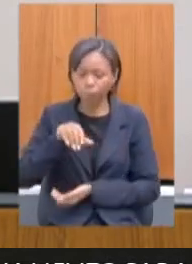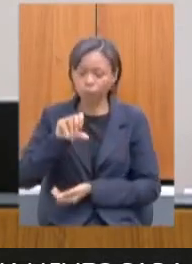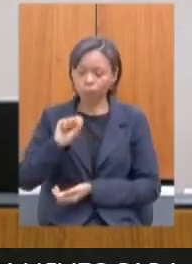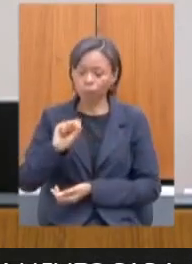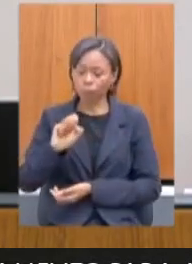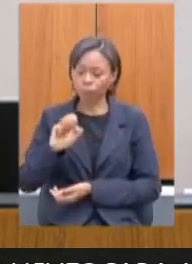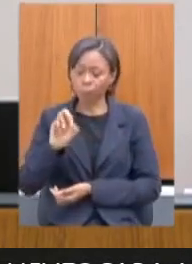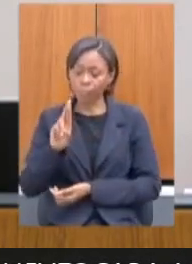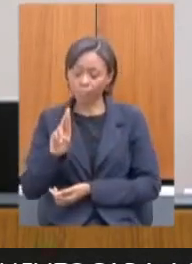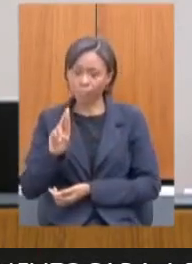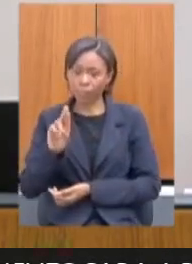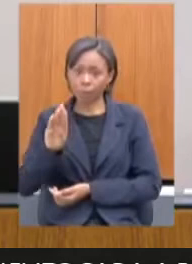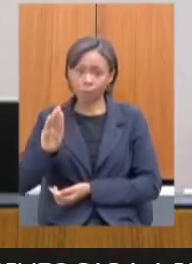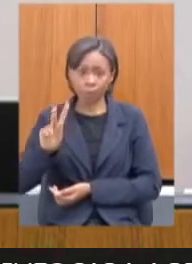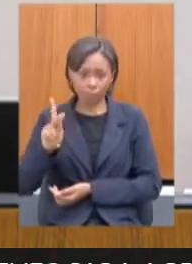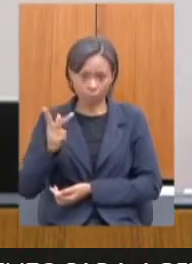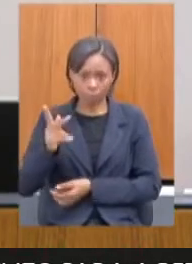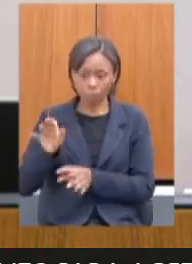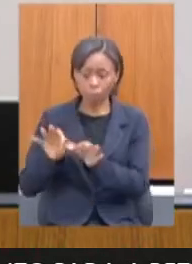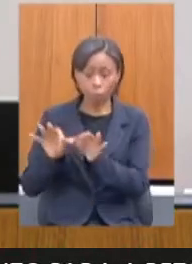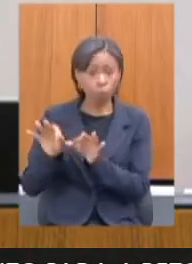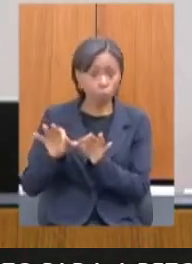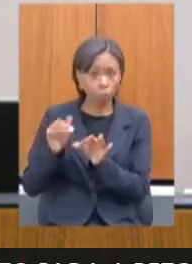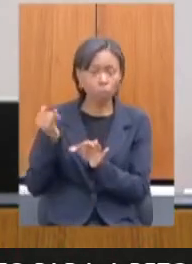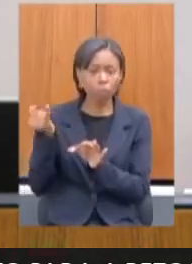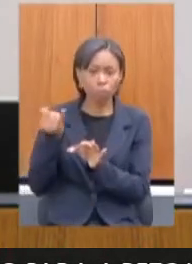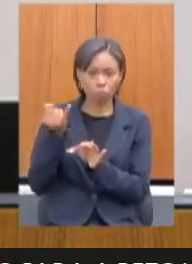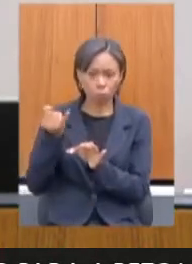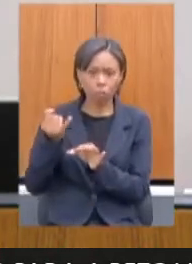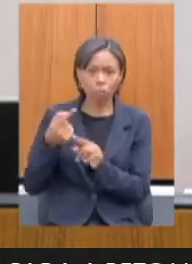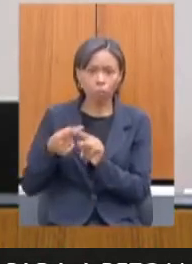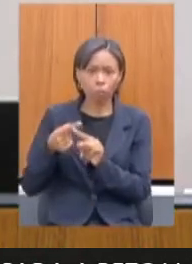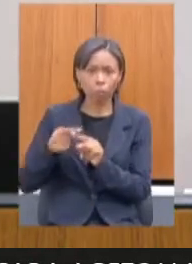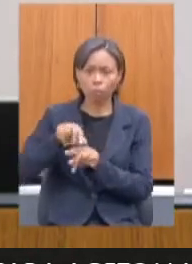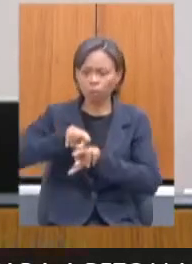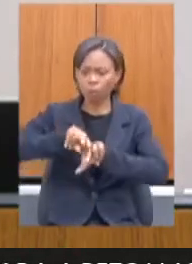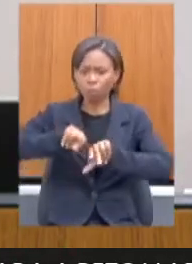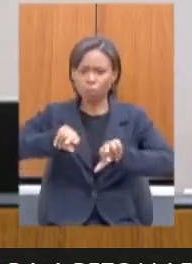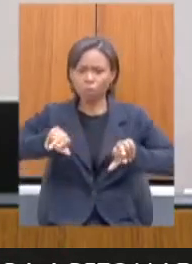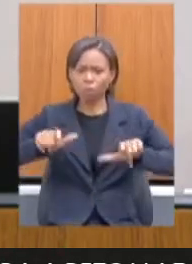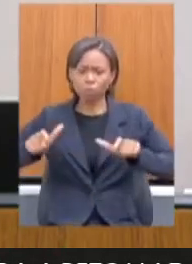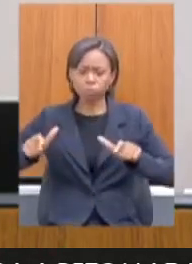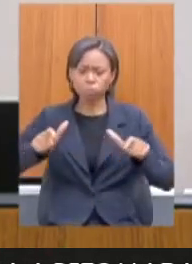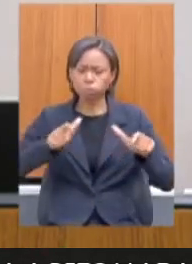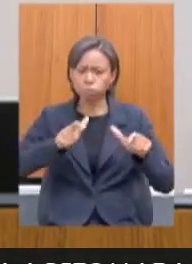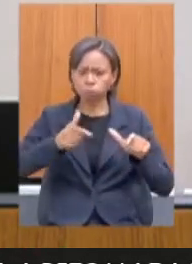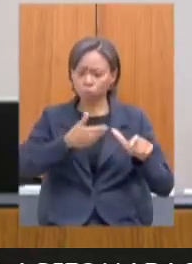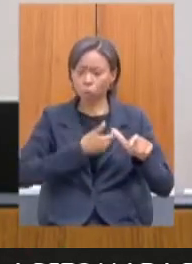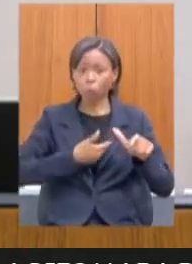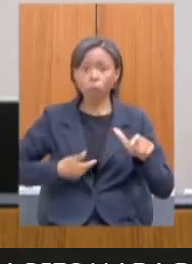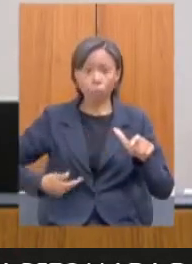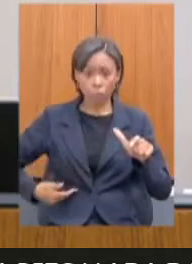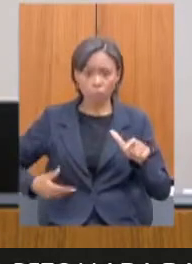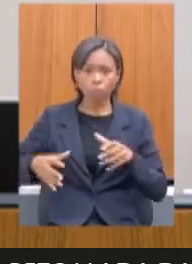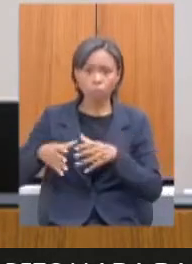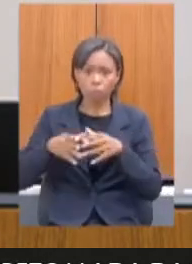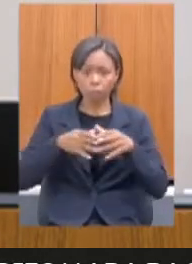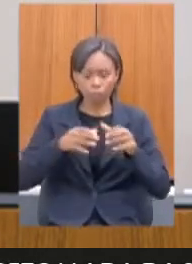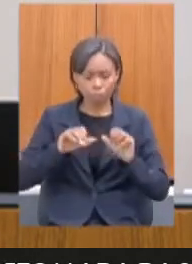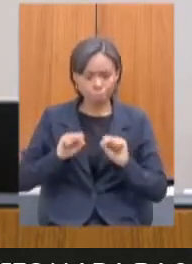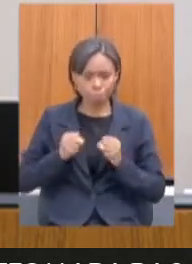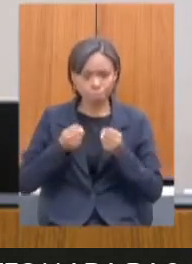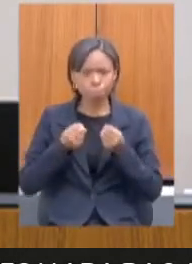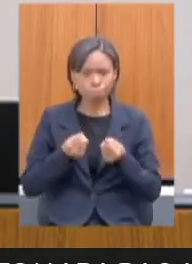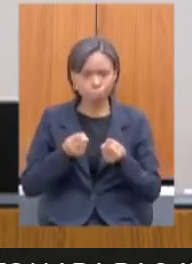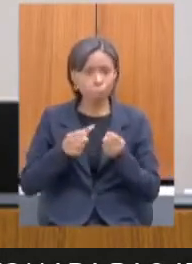tem esse objetivo de fazer estabelecer um conjunto de atores governamentais e não como ferramenta de fortalecimento para garantir